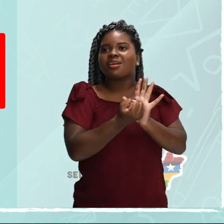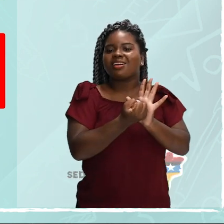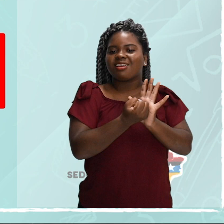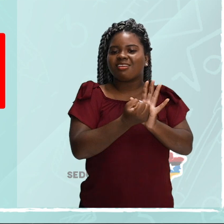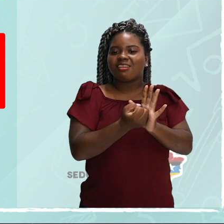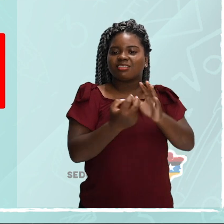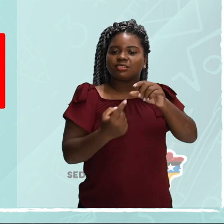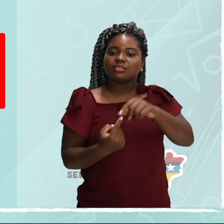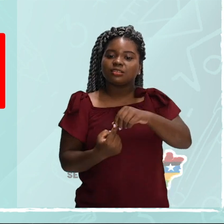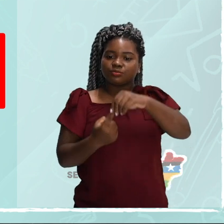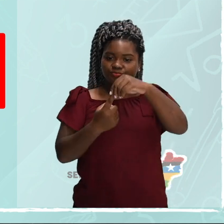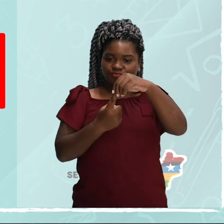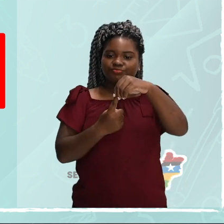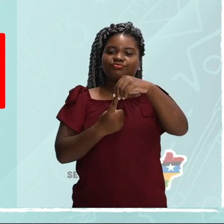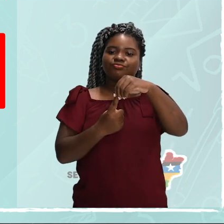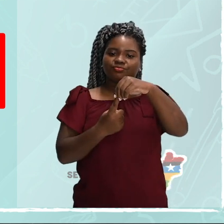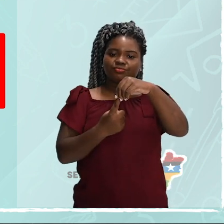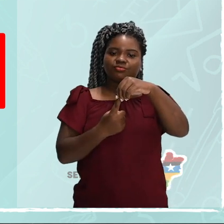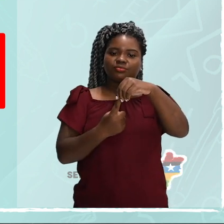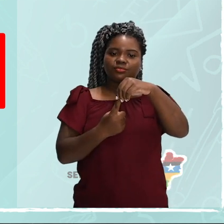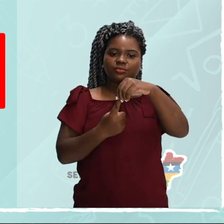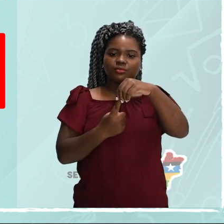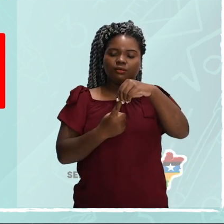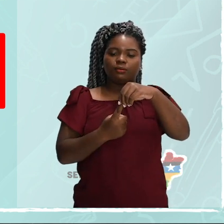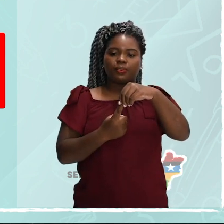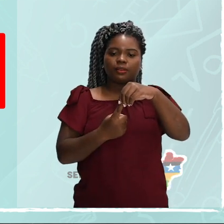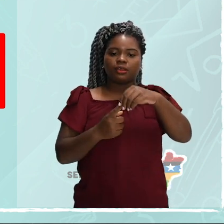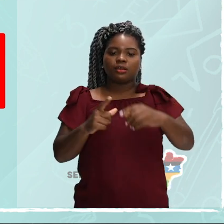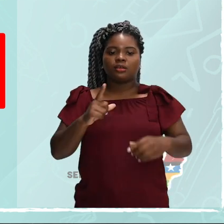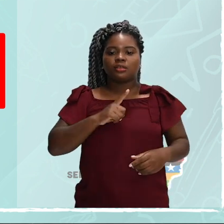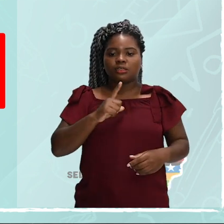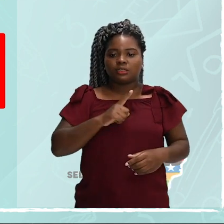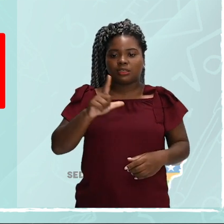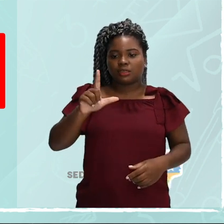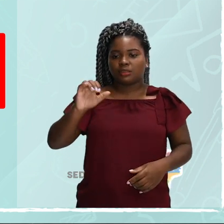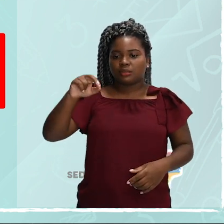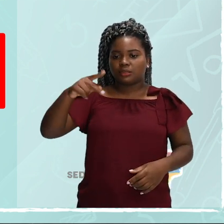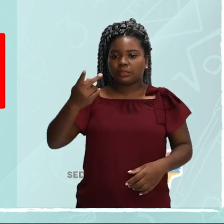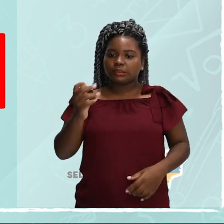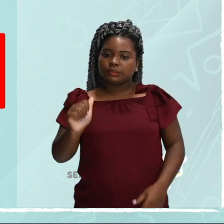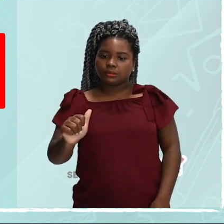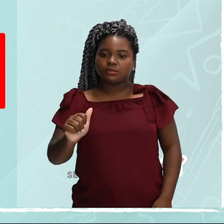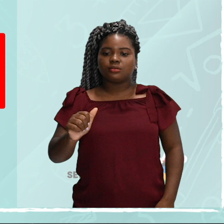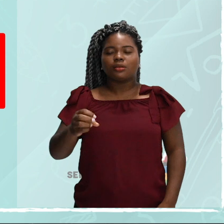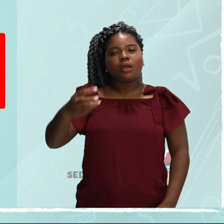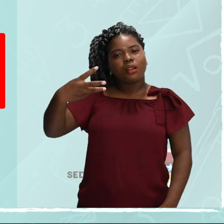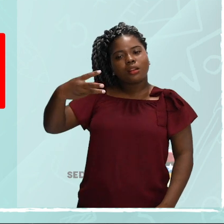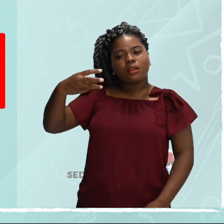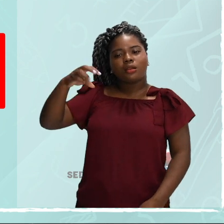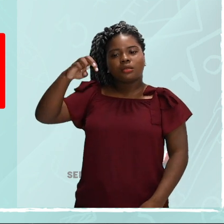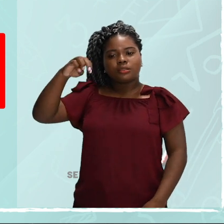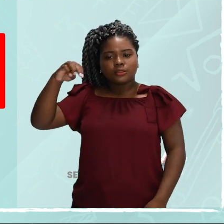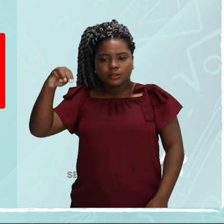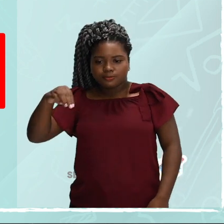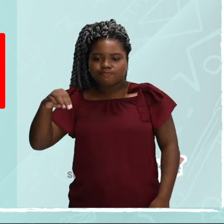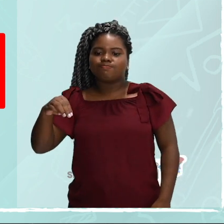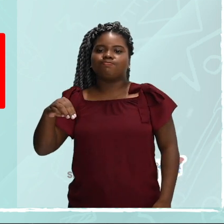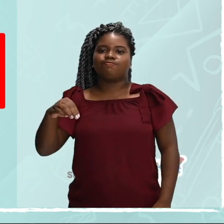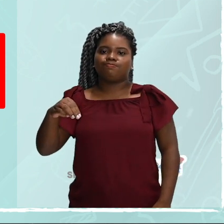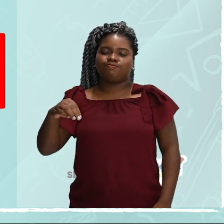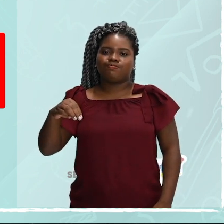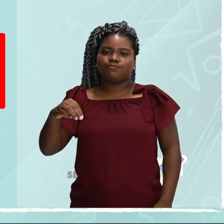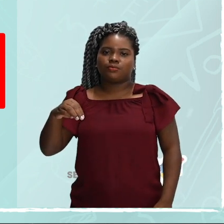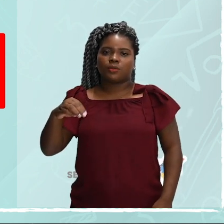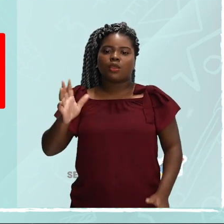além das linhas limites, tá certo? Que são essas linhas aí, a linha de 3 metros. O que é essa linha de 3 metros?